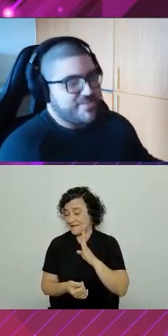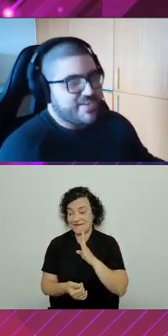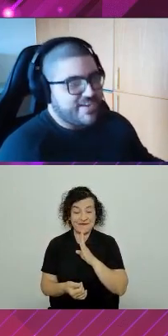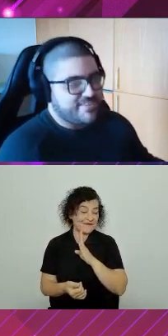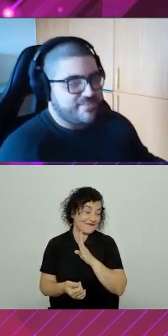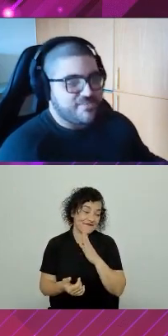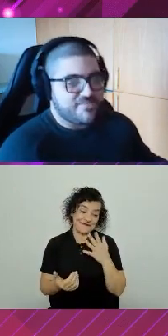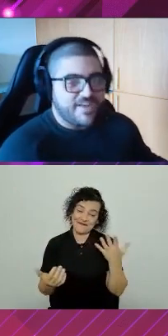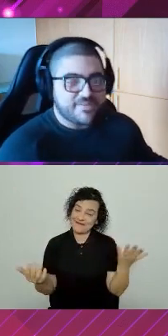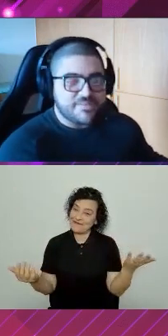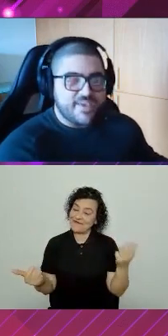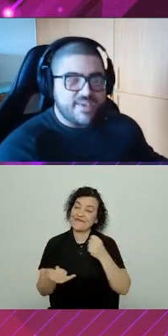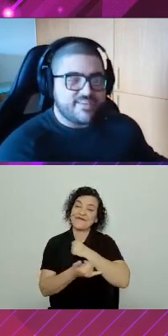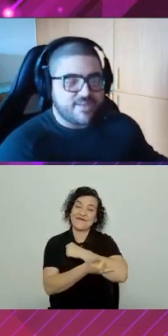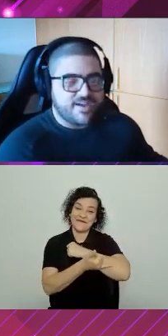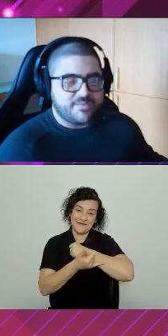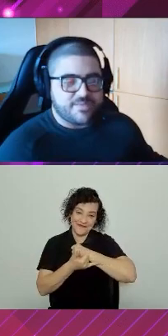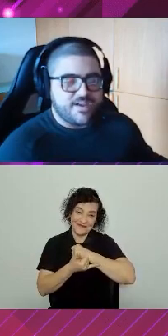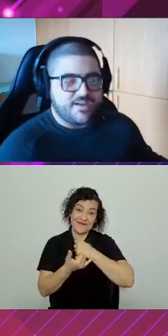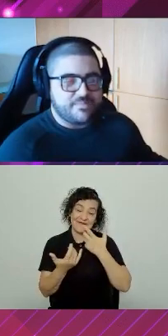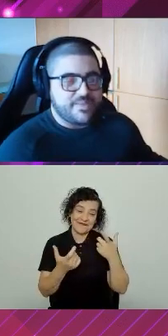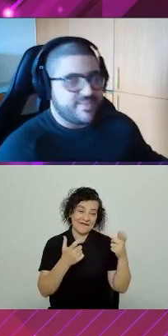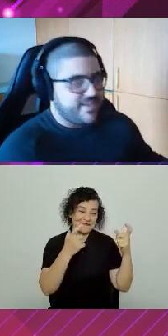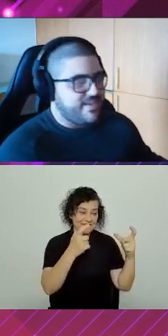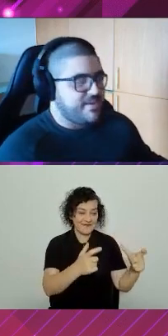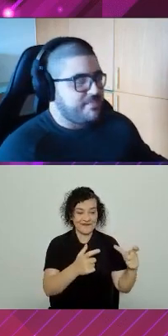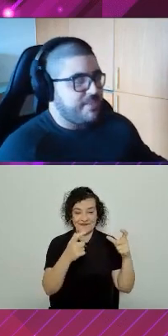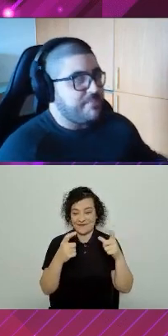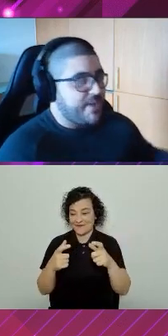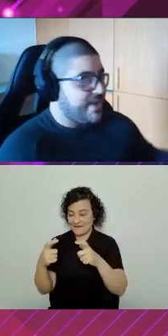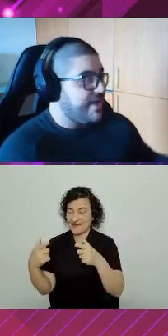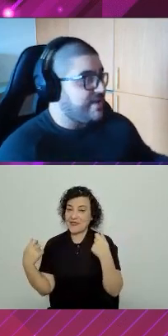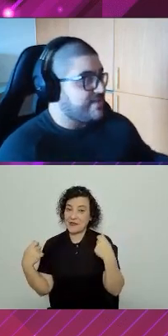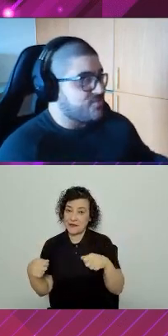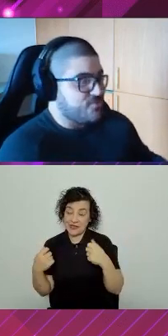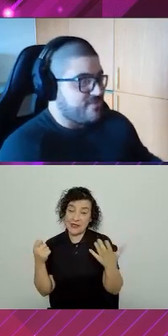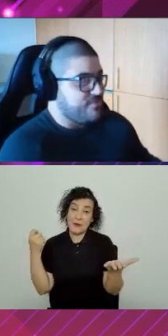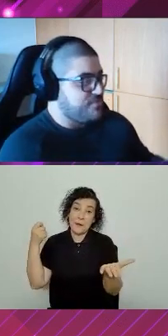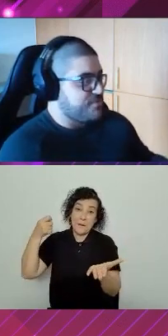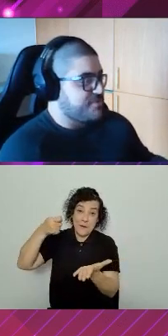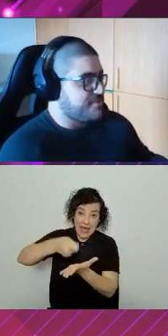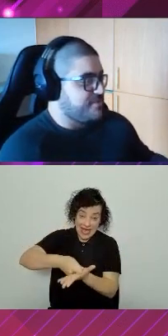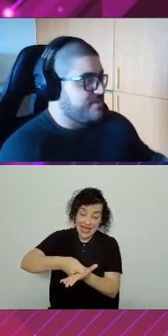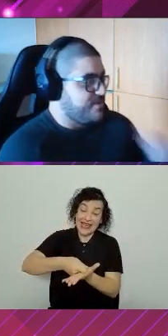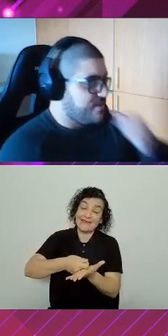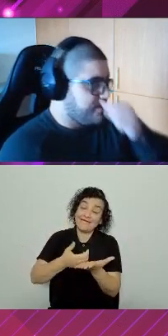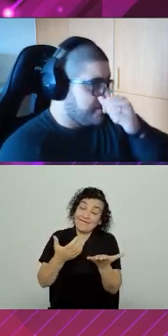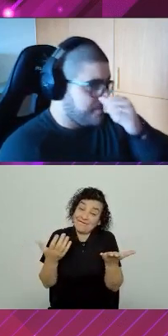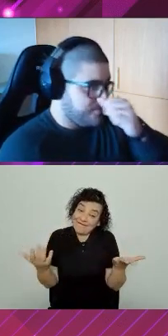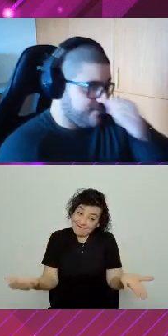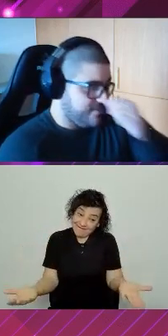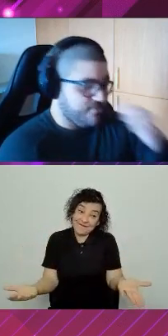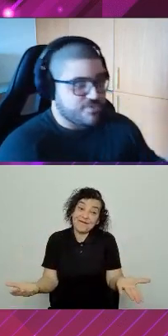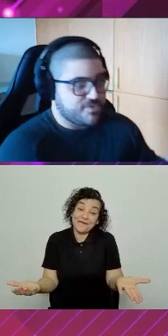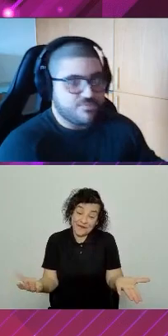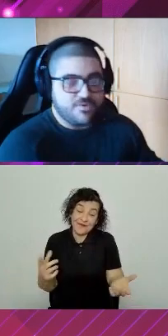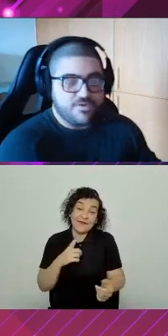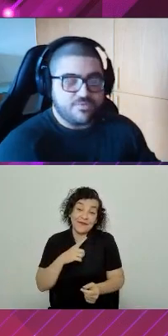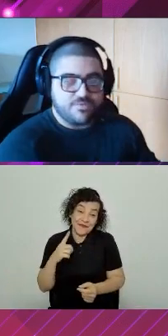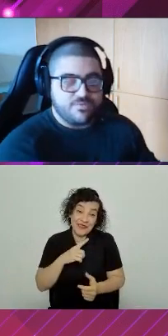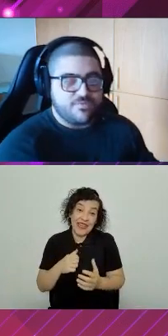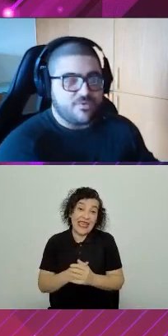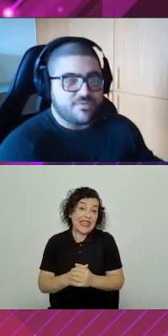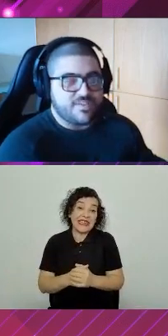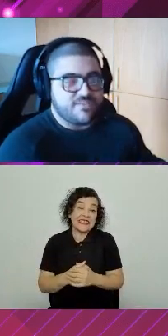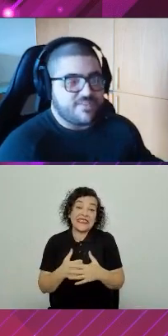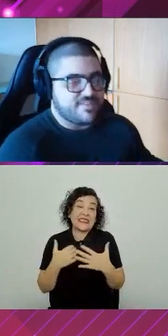Infraestrutura não é grátis. Eu tenho vários ambientes para manter, para pagar. Tudo isso tem um custo. Tudo isso tem um custo. Eu não vou